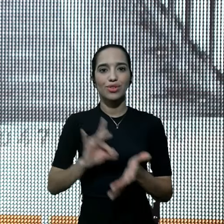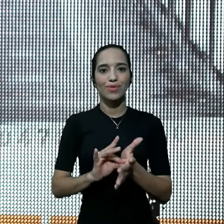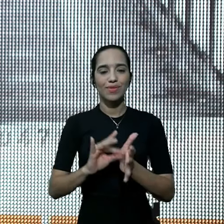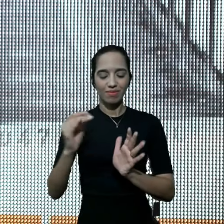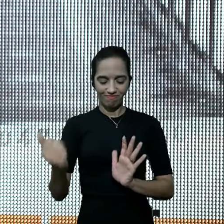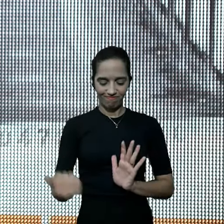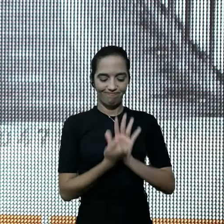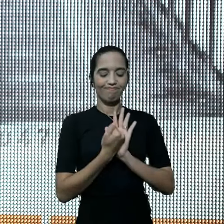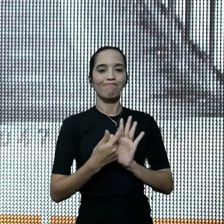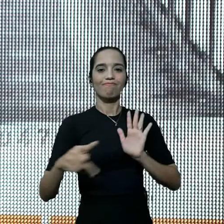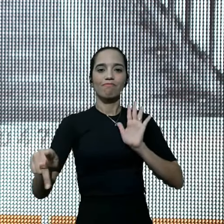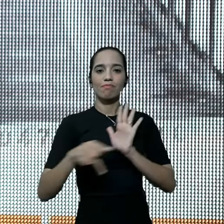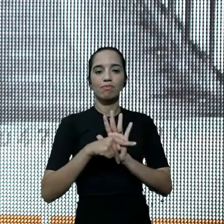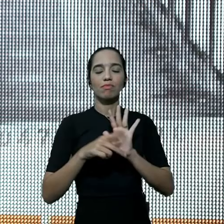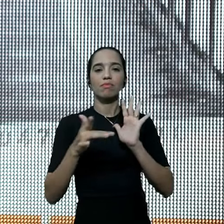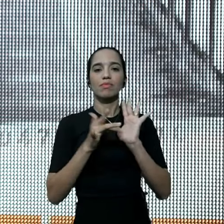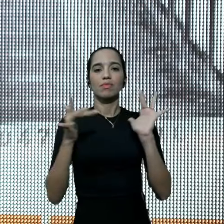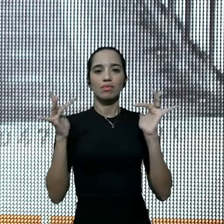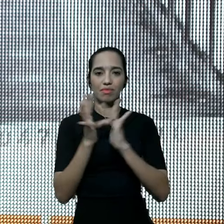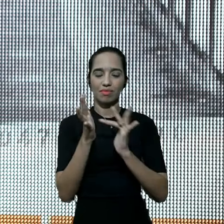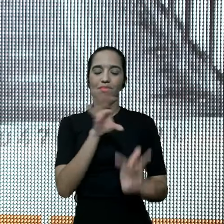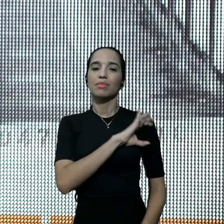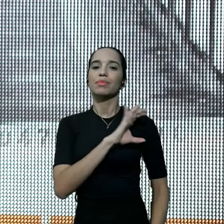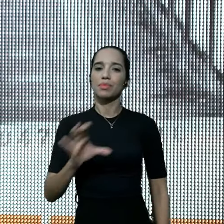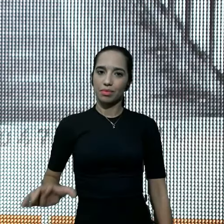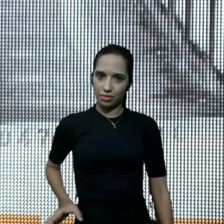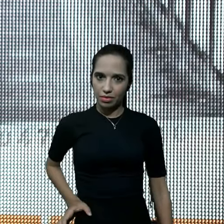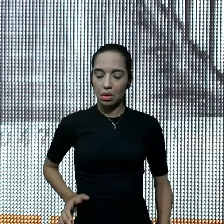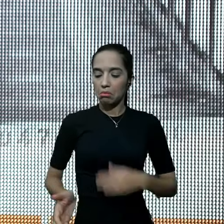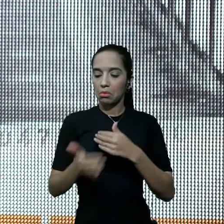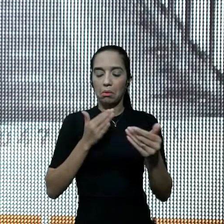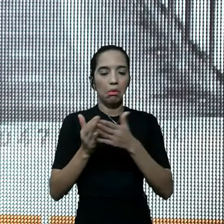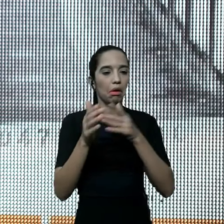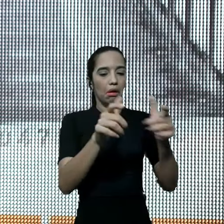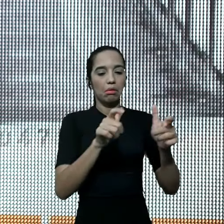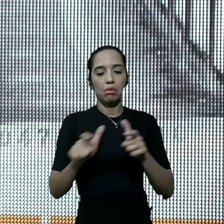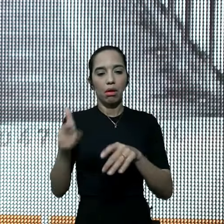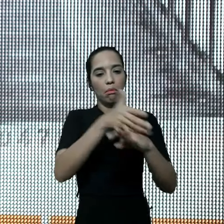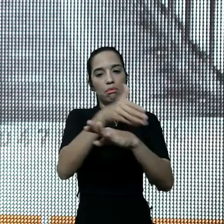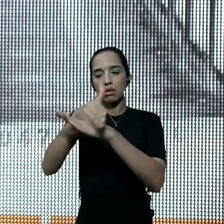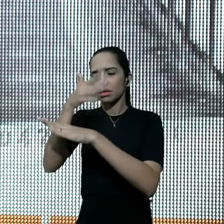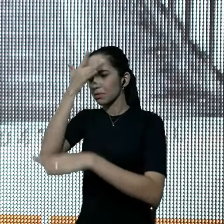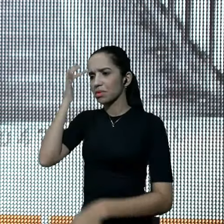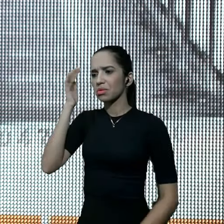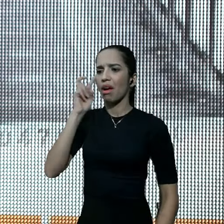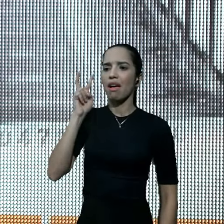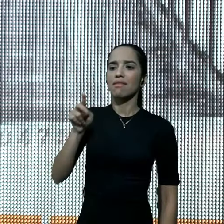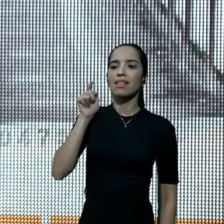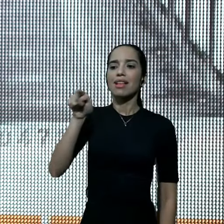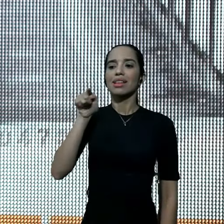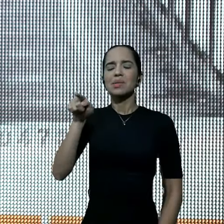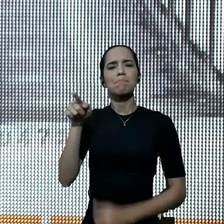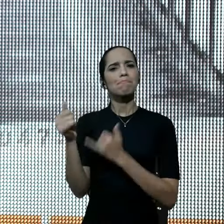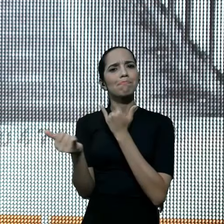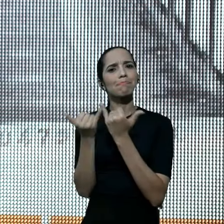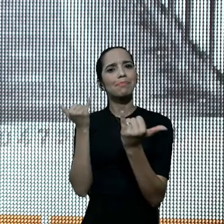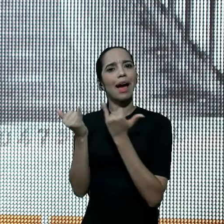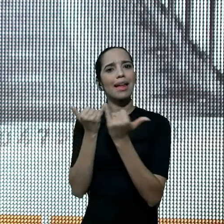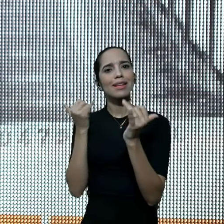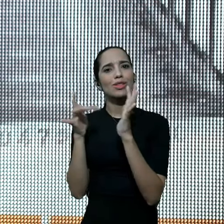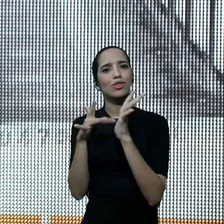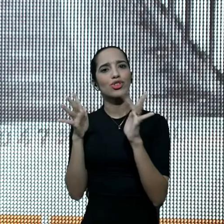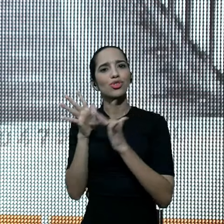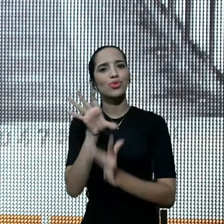marcas de Cristo, por onde eles iam, e por onde eles passavam, as pessoas reconheciam, lá vai, alguém que anda